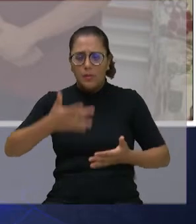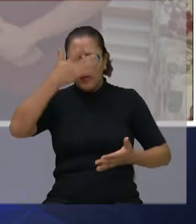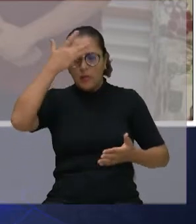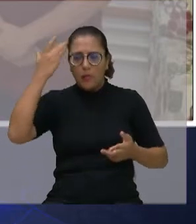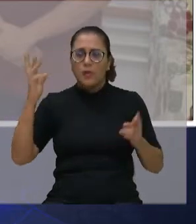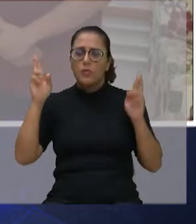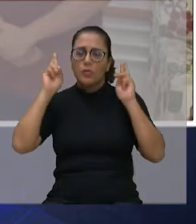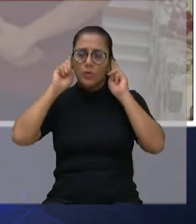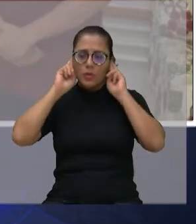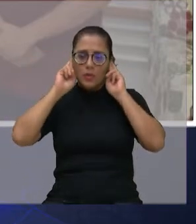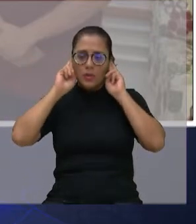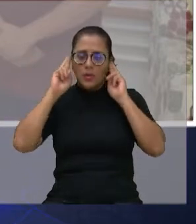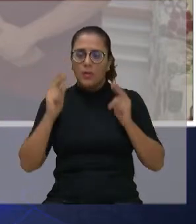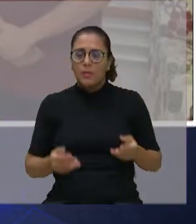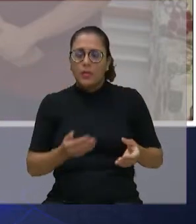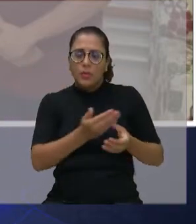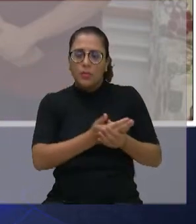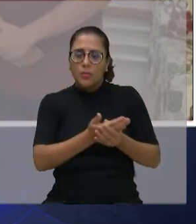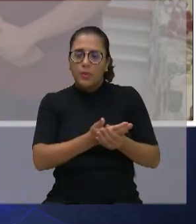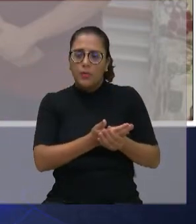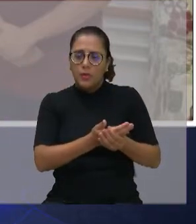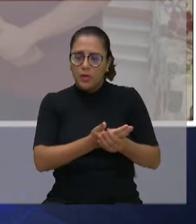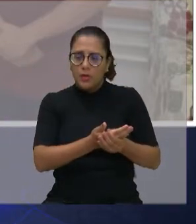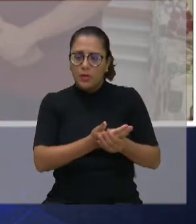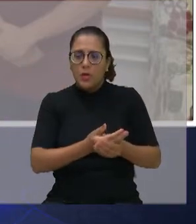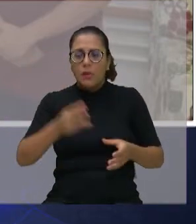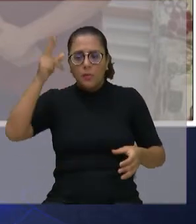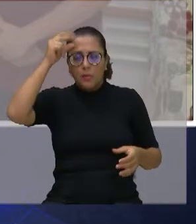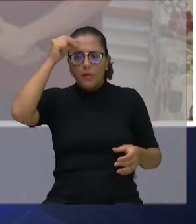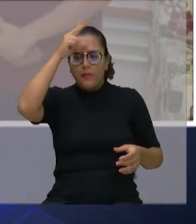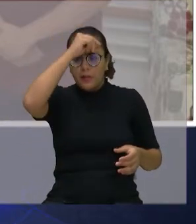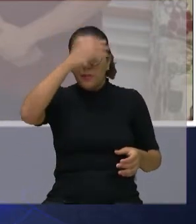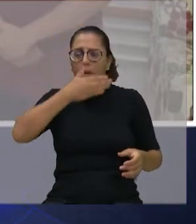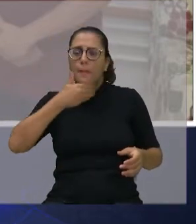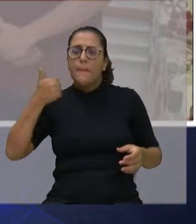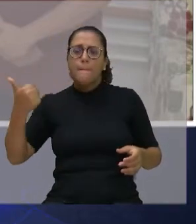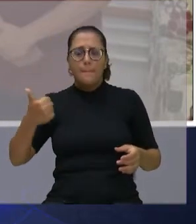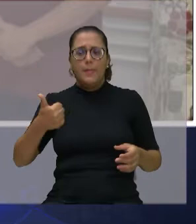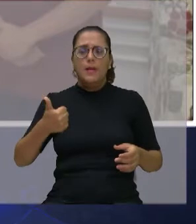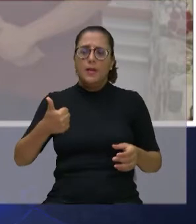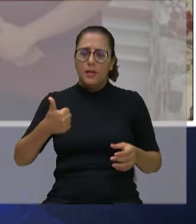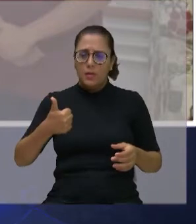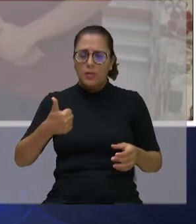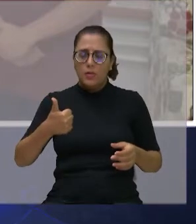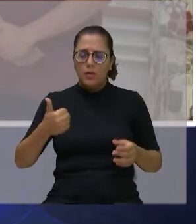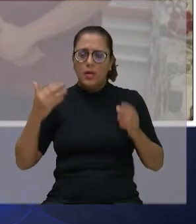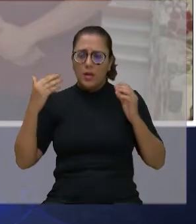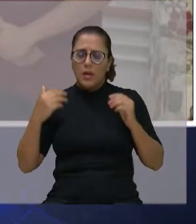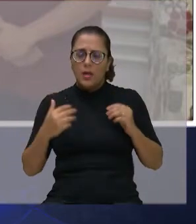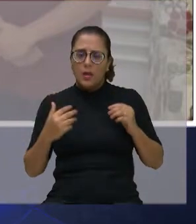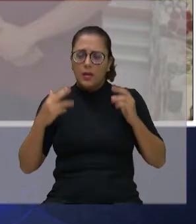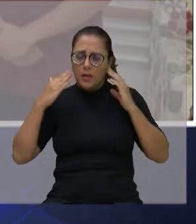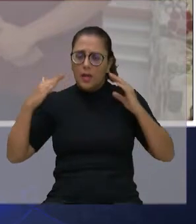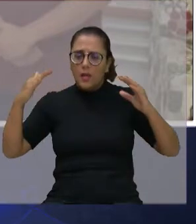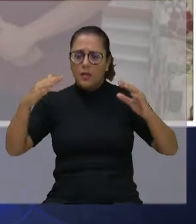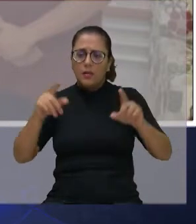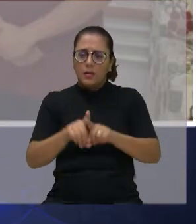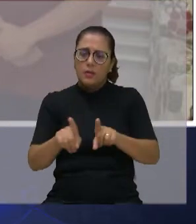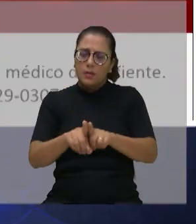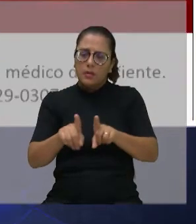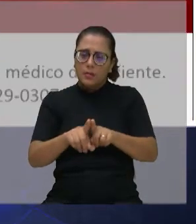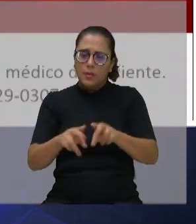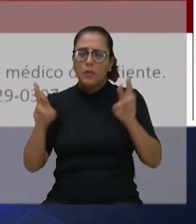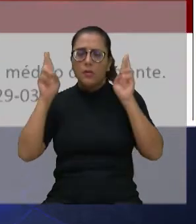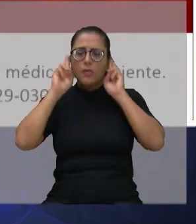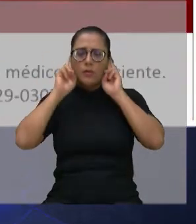se levar do projeto para o Felício, para melhorar mais o atendimento e dar mais atenção a esse segmento da população.